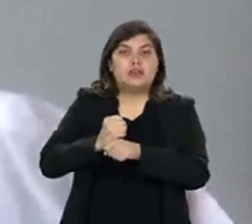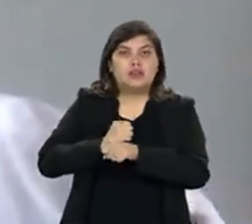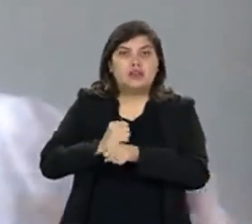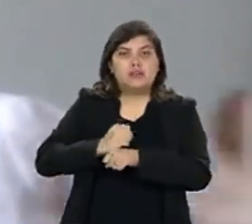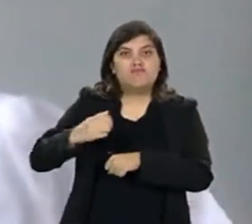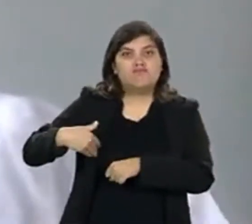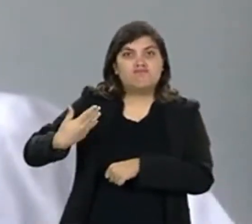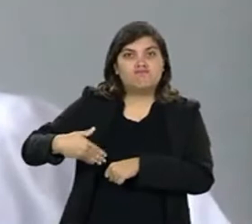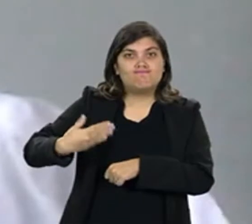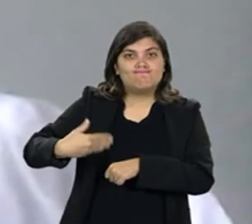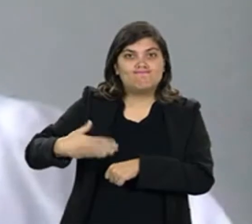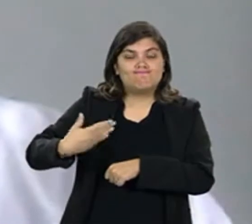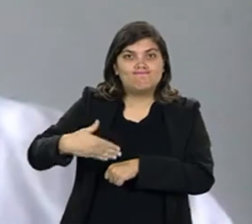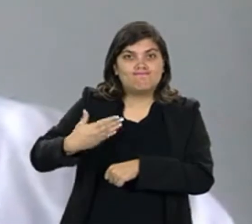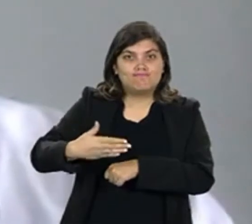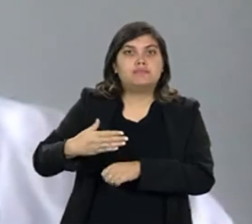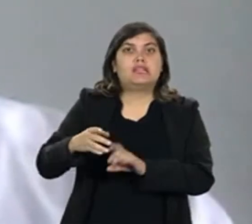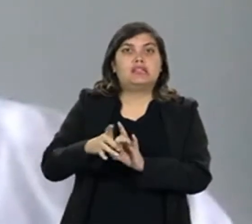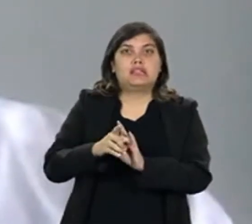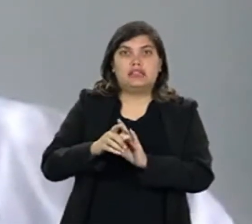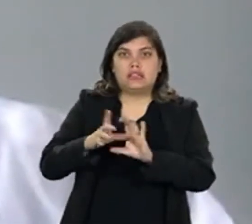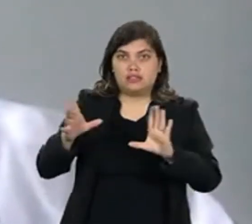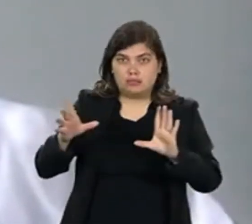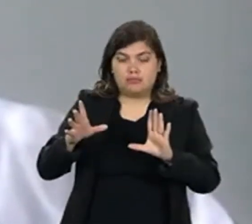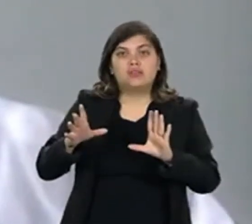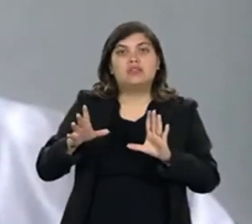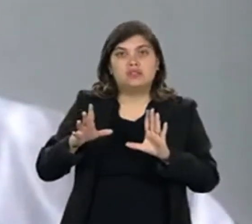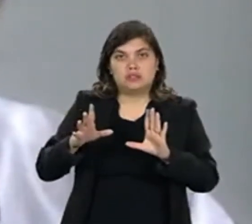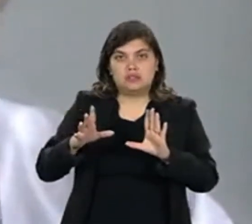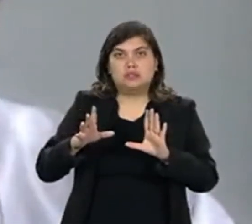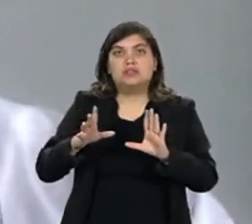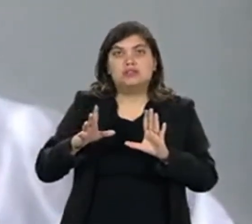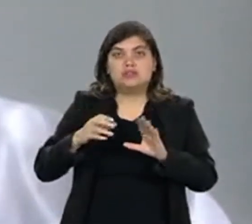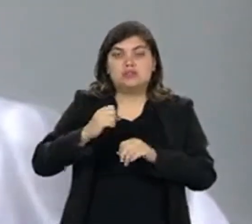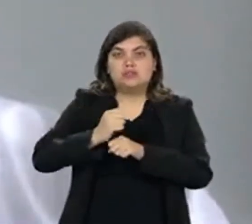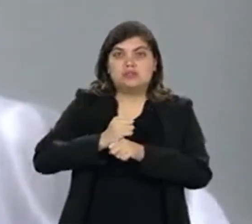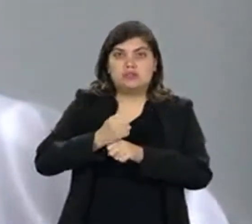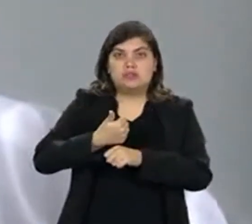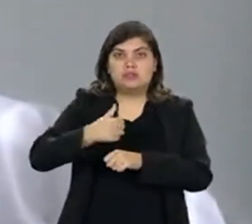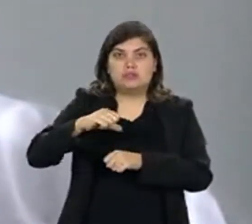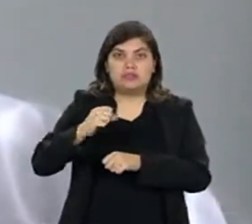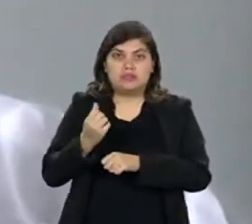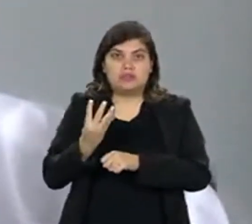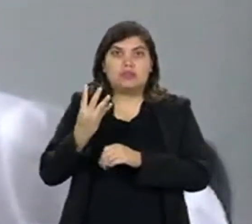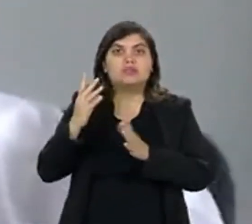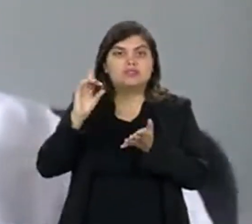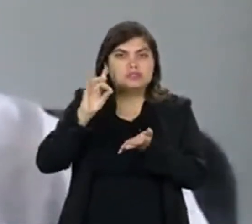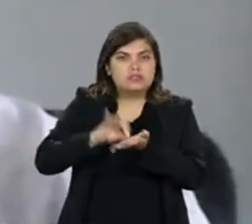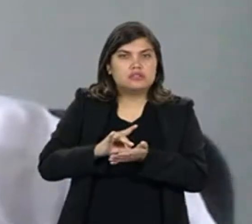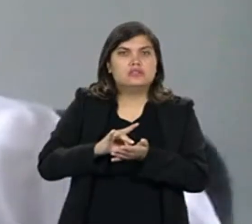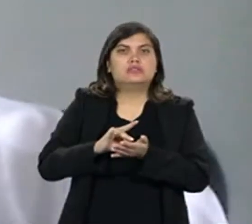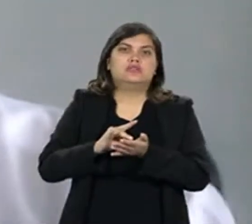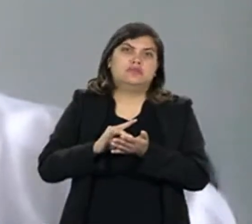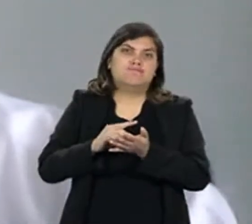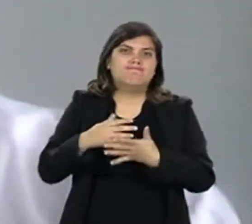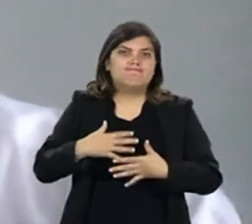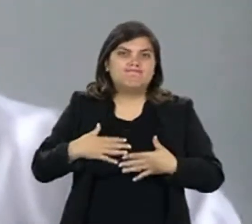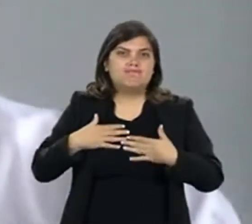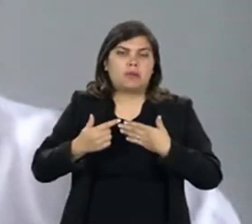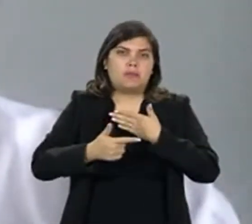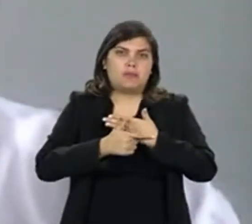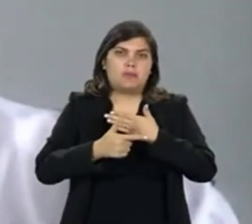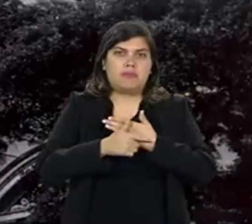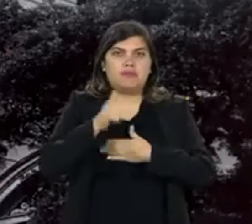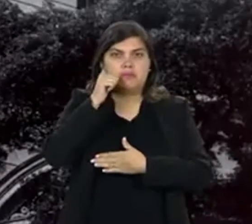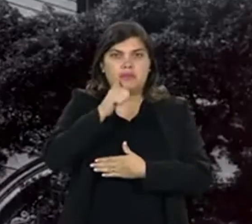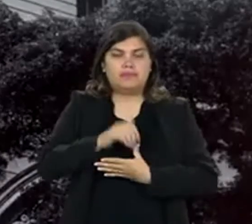seguintes, os anos da democracia, dos anos 45 64, para entendermos, de fato, a essência